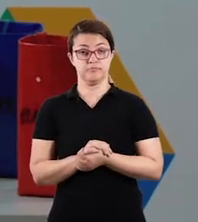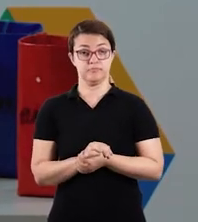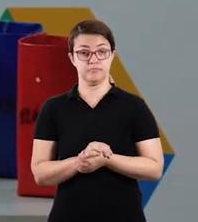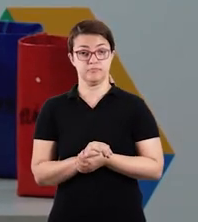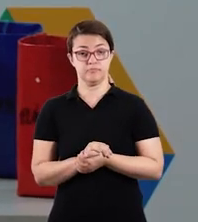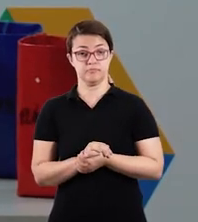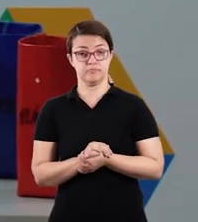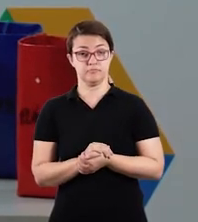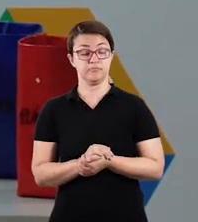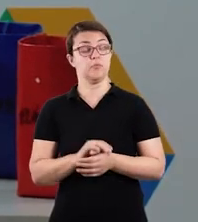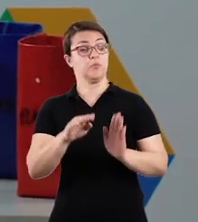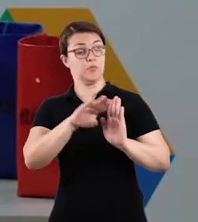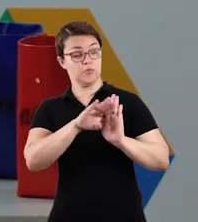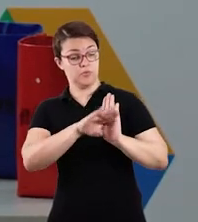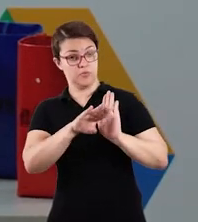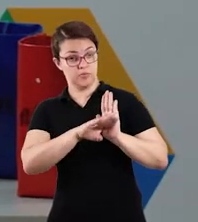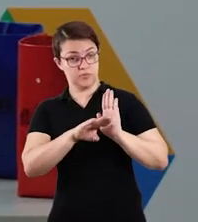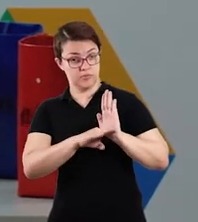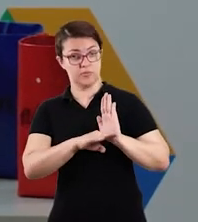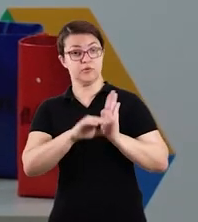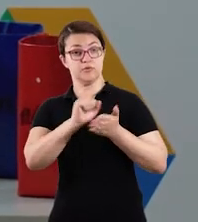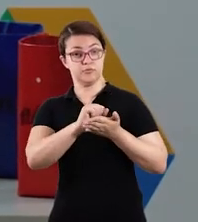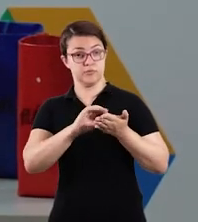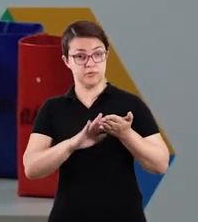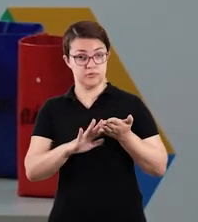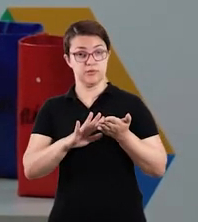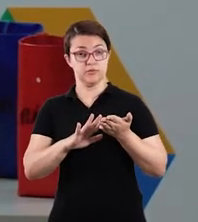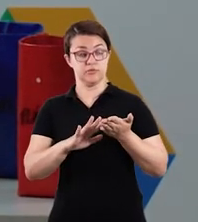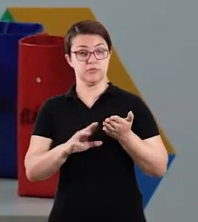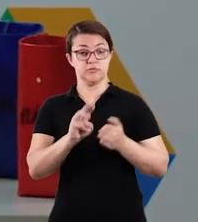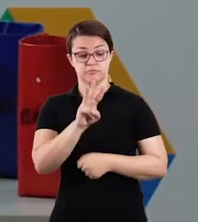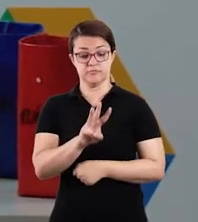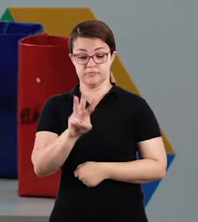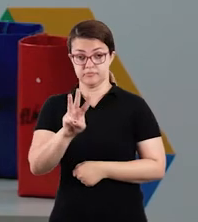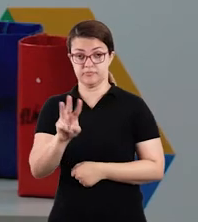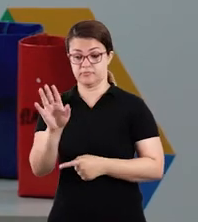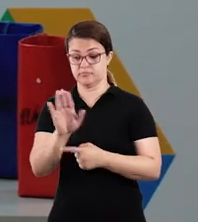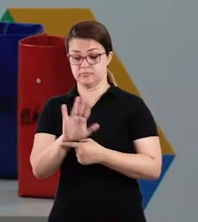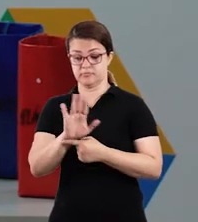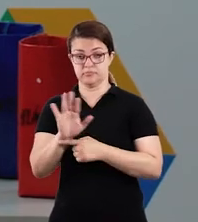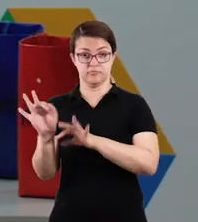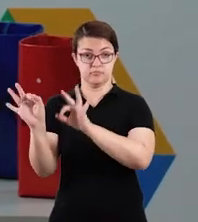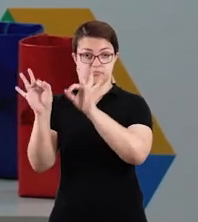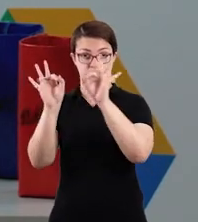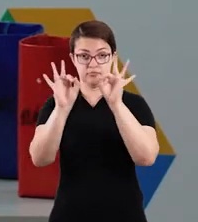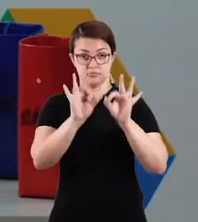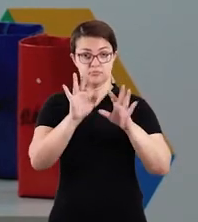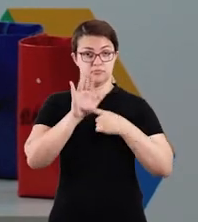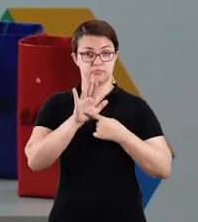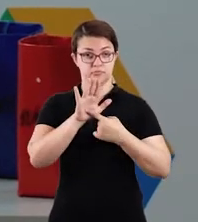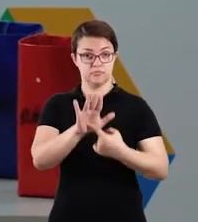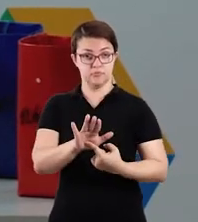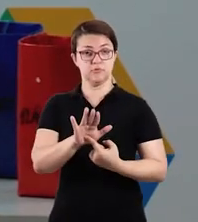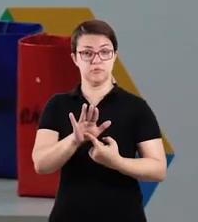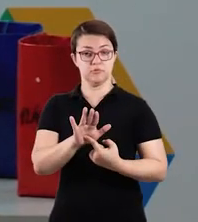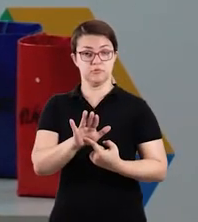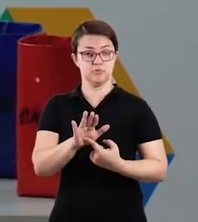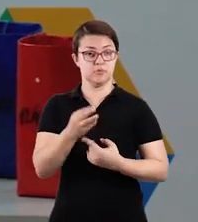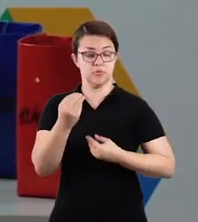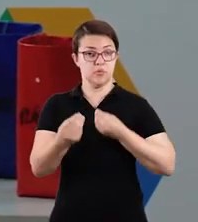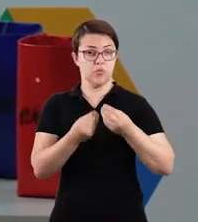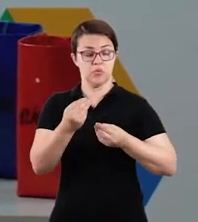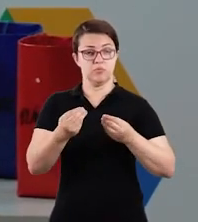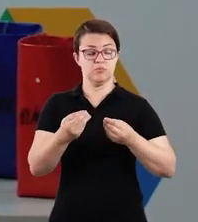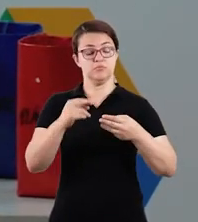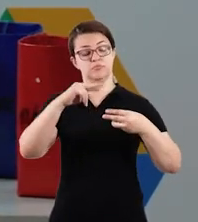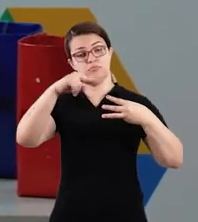irão entrar no quadro de rotina e acessar um link e assistir ao vídeo que vai estar falando um pouquinho sobre